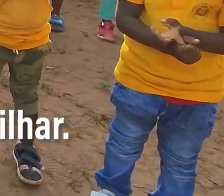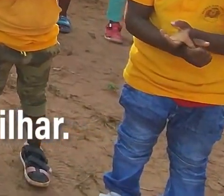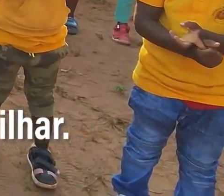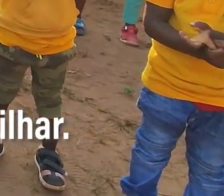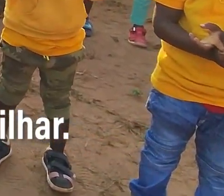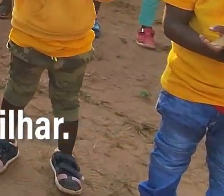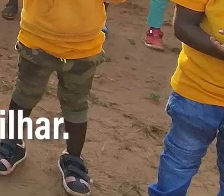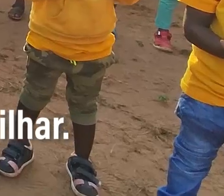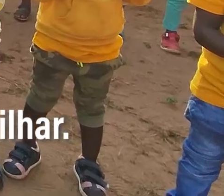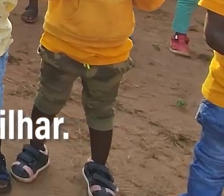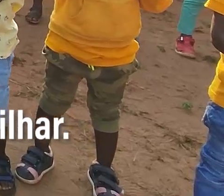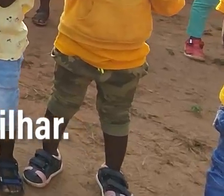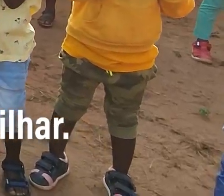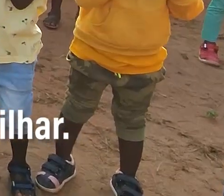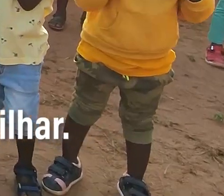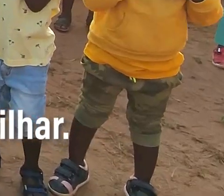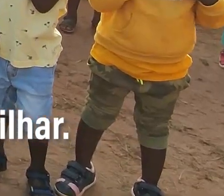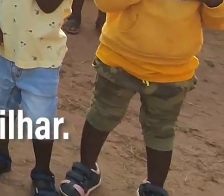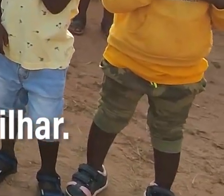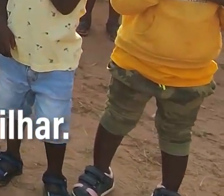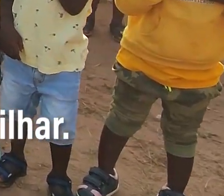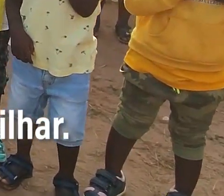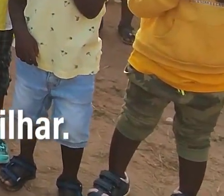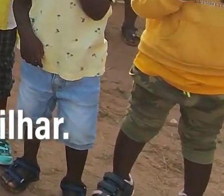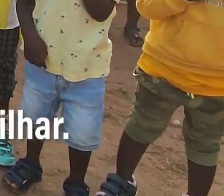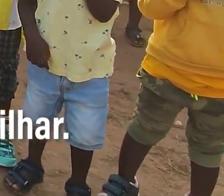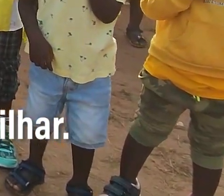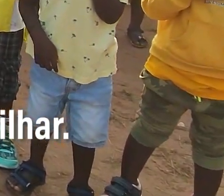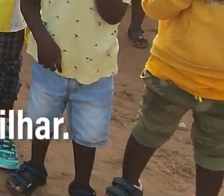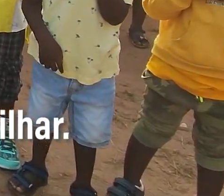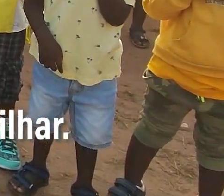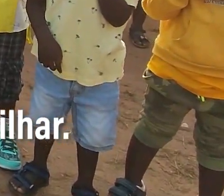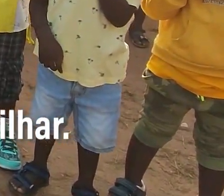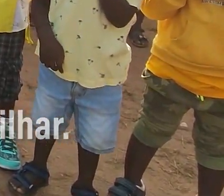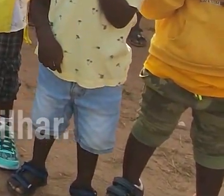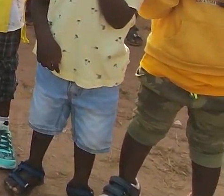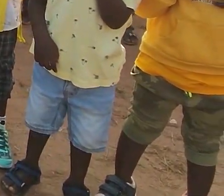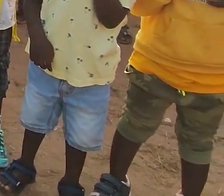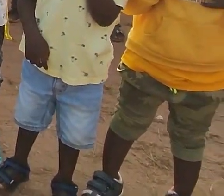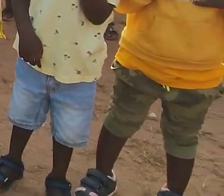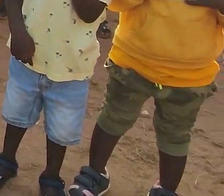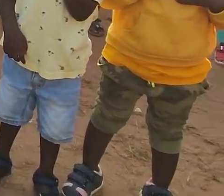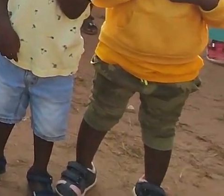vou deixar-la brilhar,